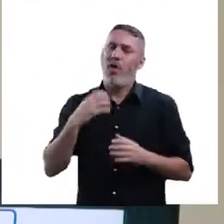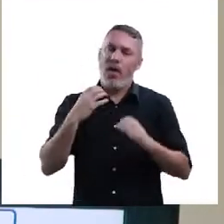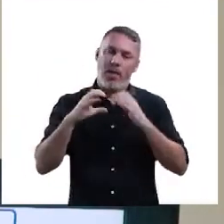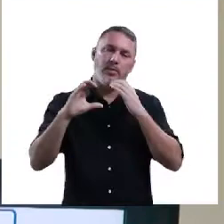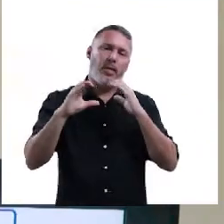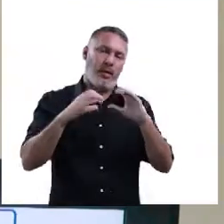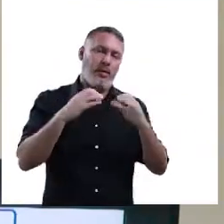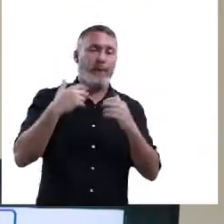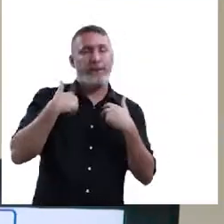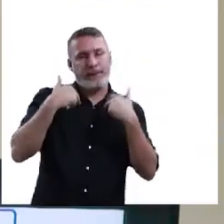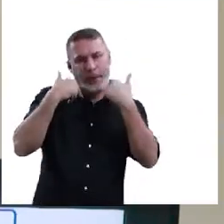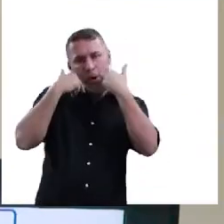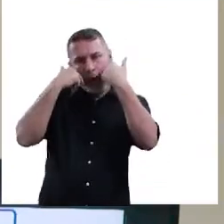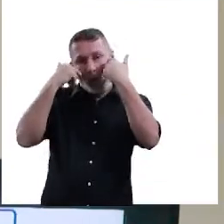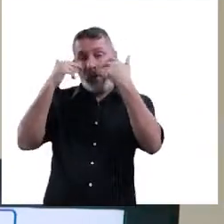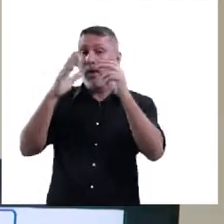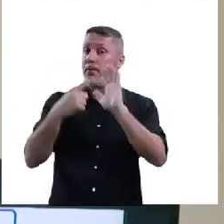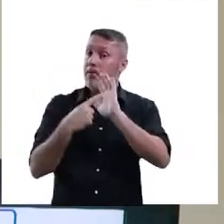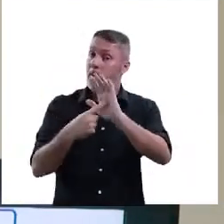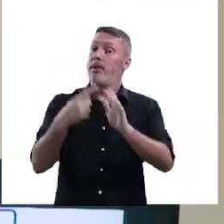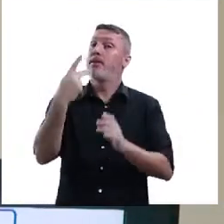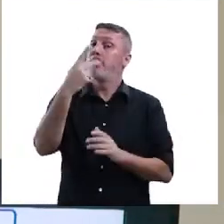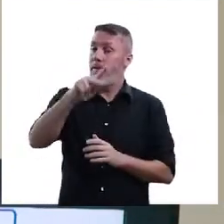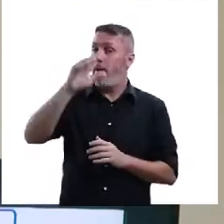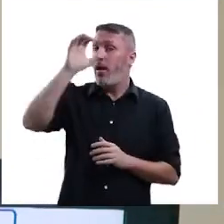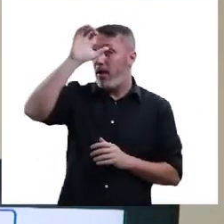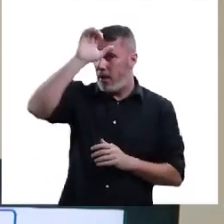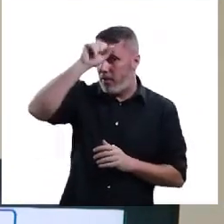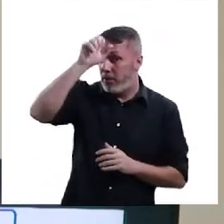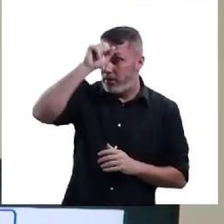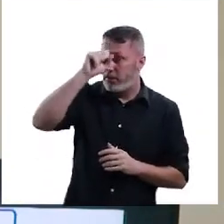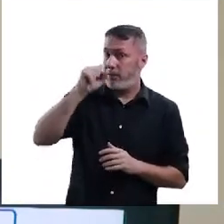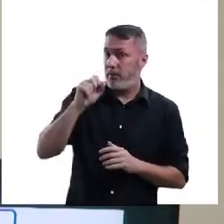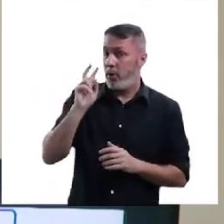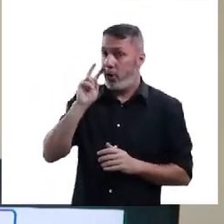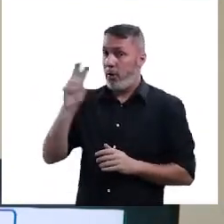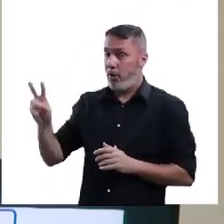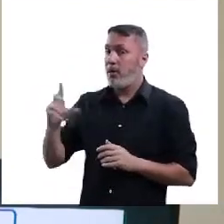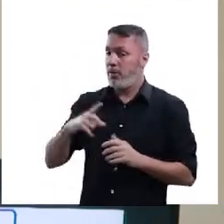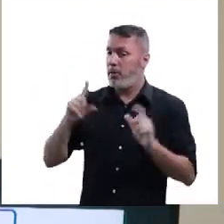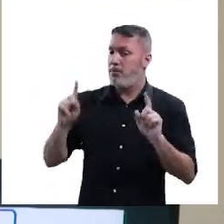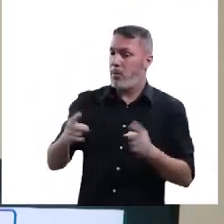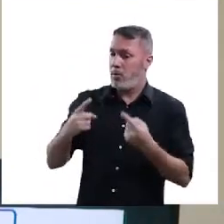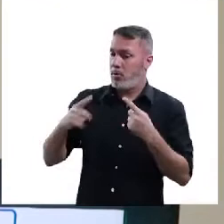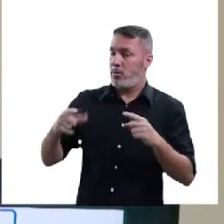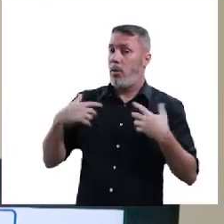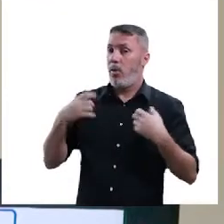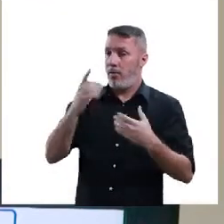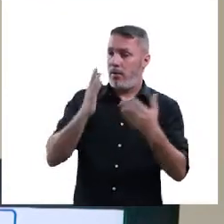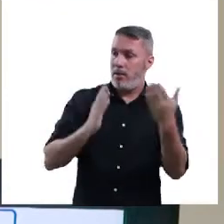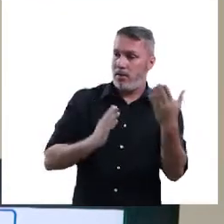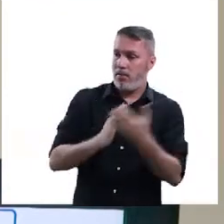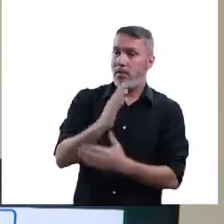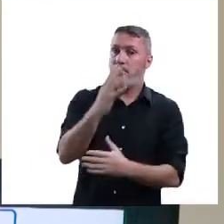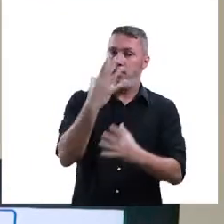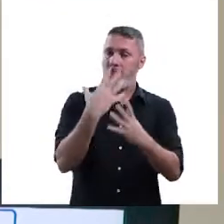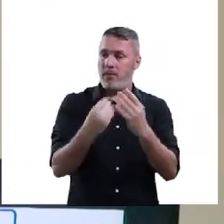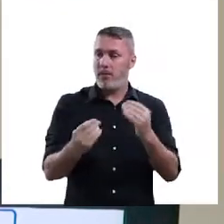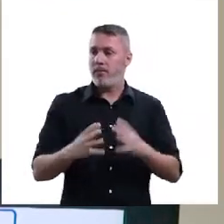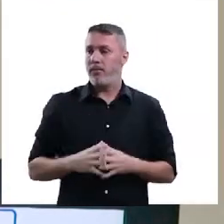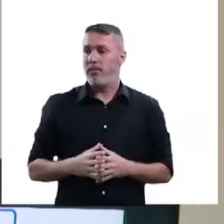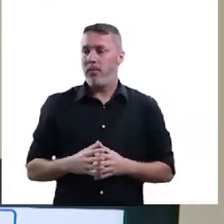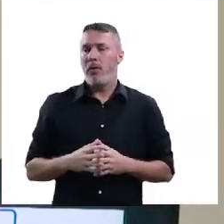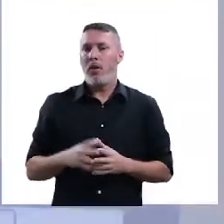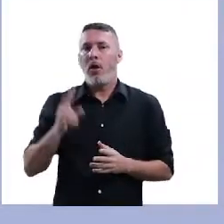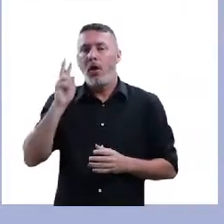Eu vou cantar, eu vou passar essa vergonha de cantar, mas tudo em prol do seu aprendizado, tudo em prol da sua